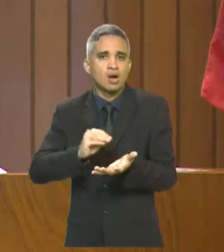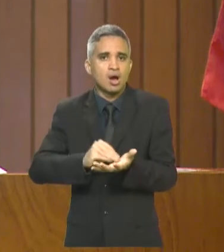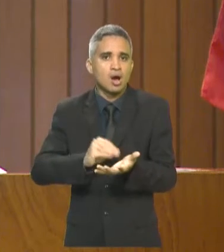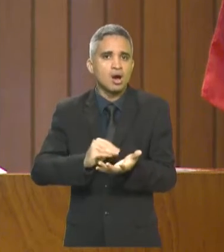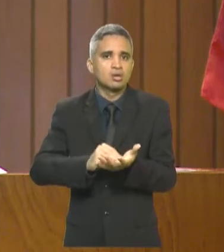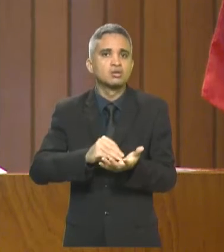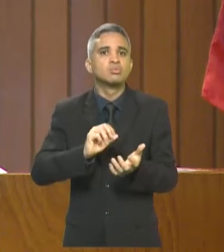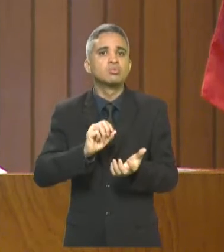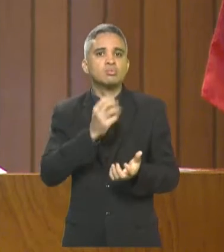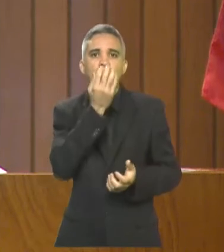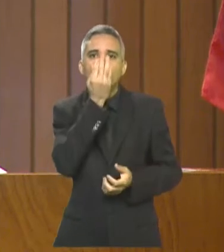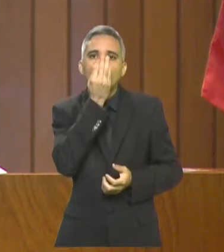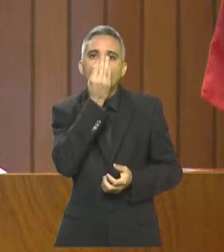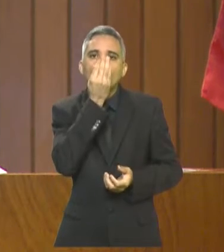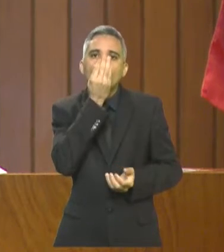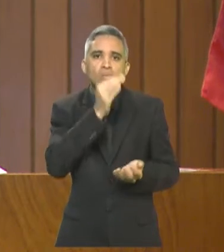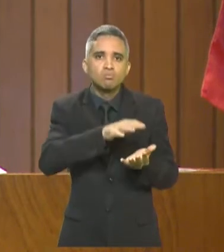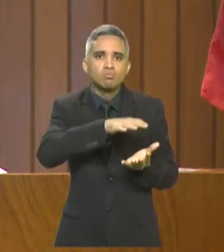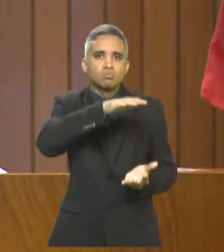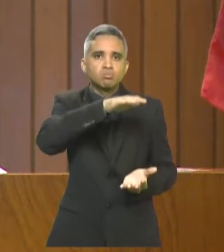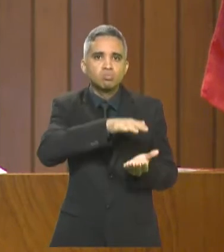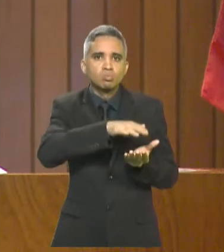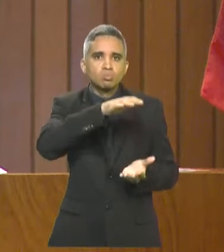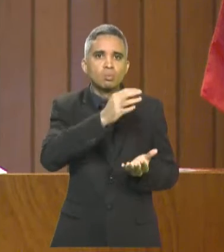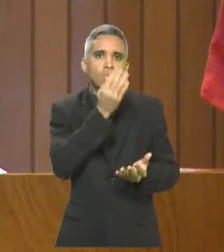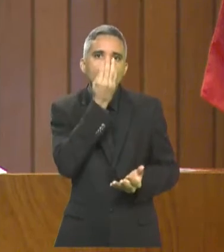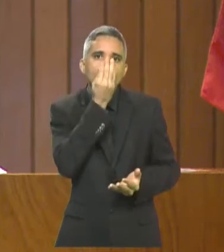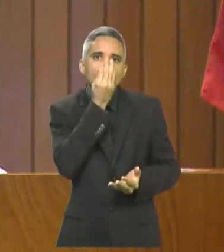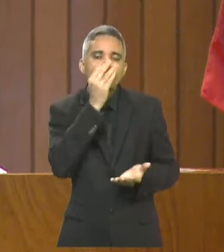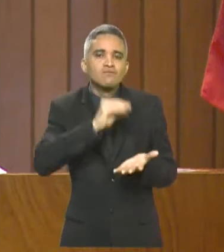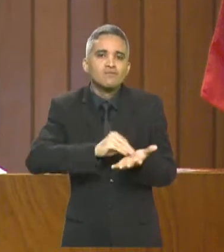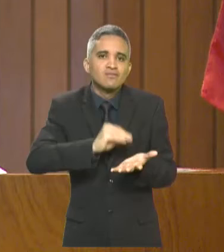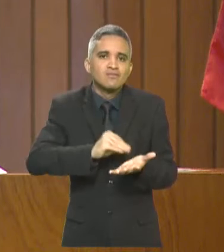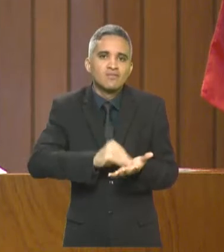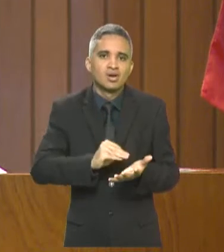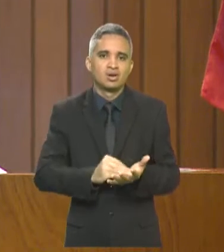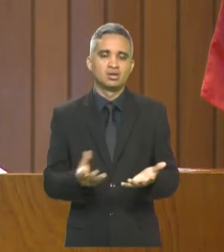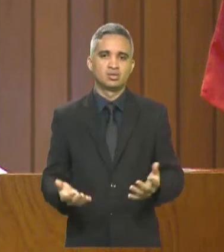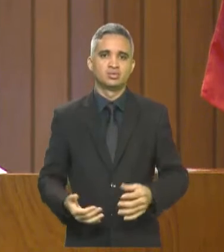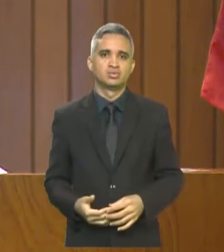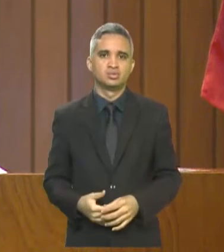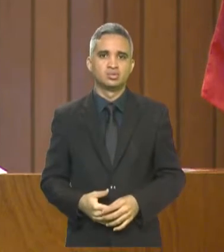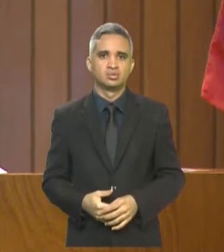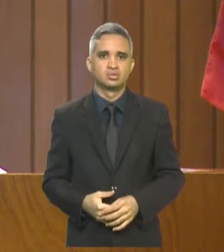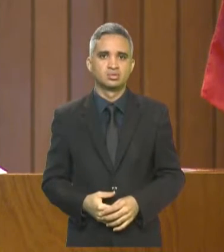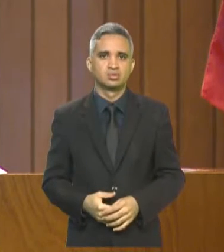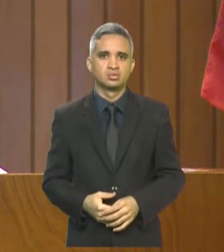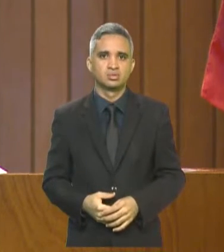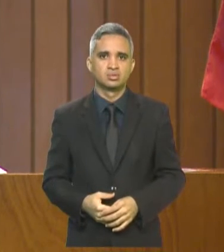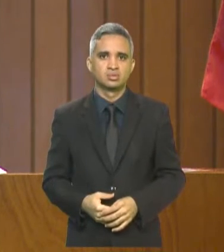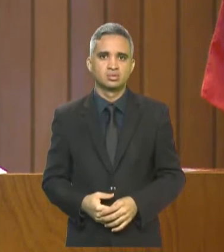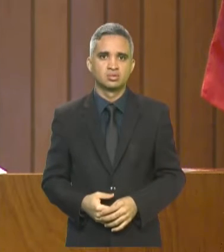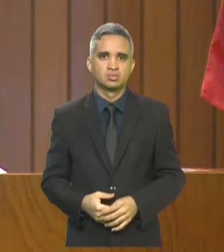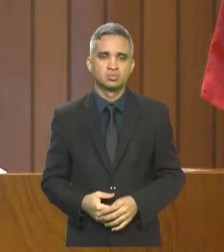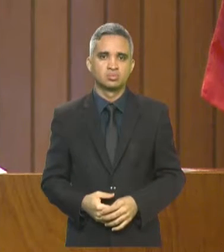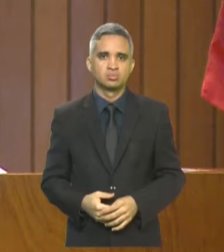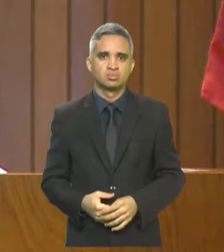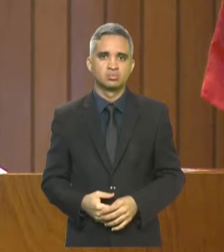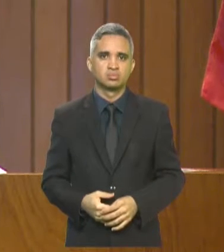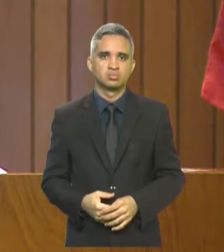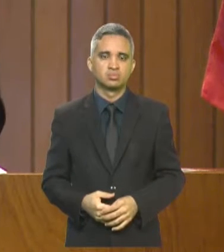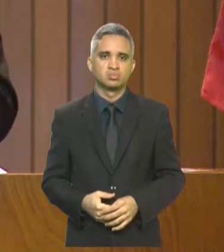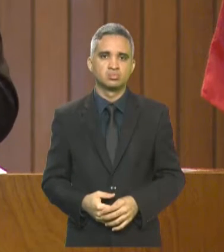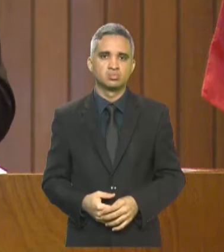dos leitos, porque existe transparência, se apagate na publicação no bolo do governo do estado.